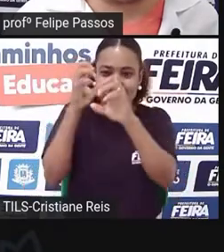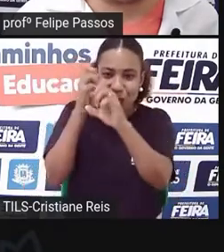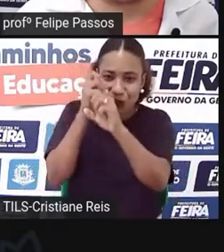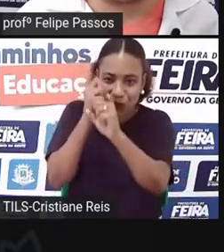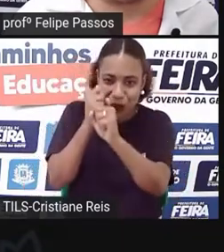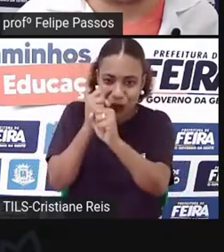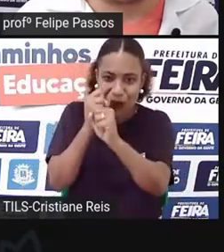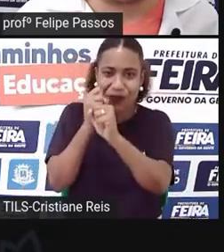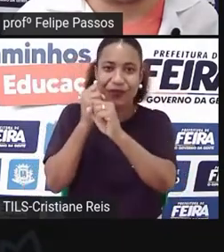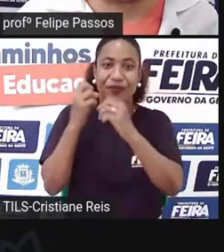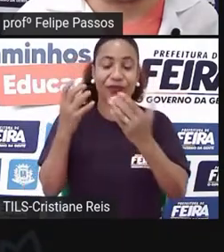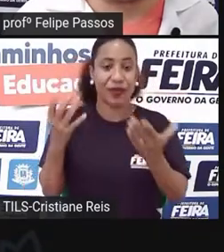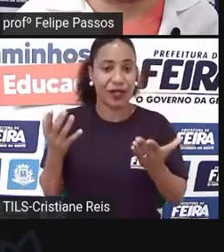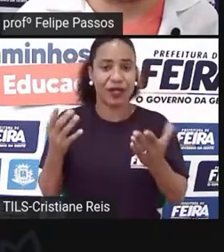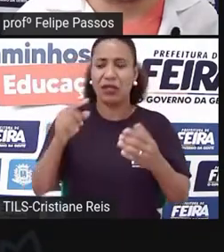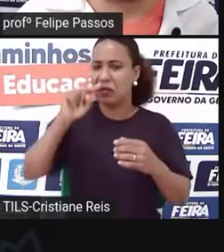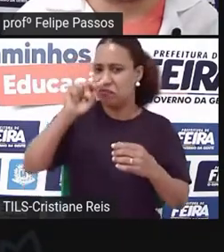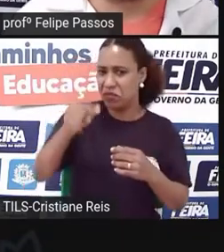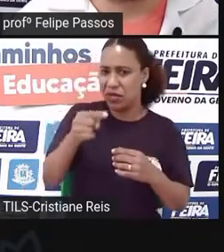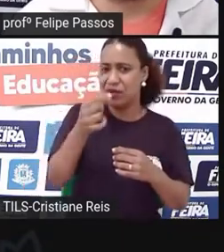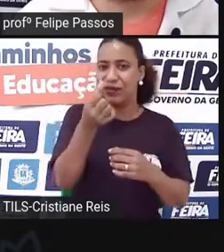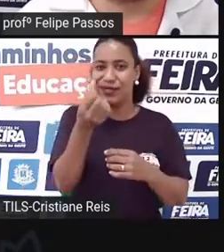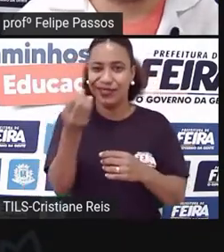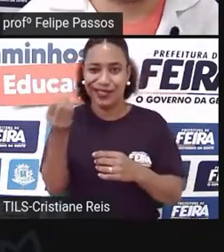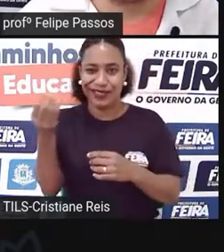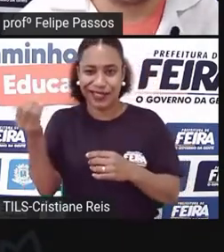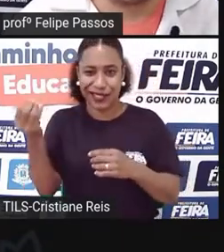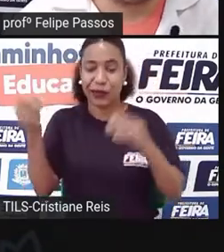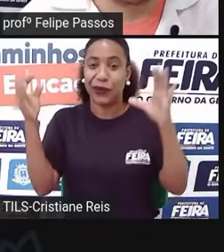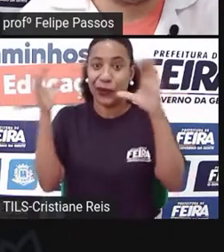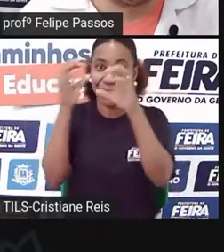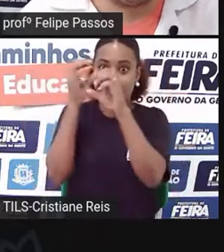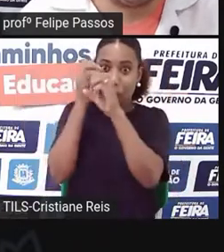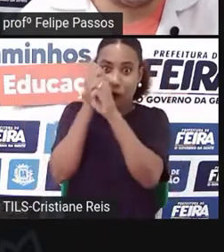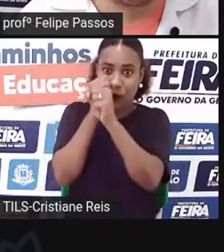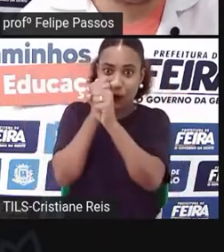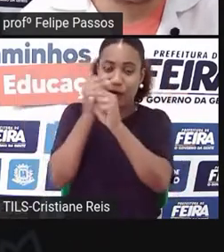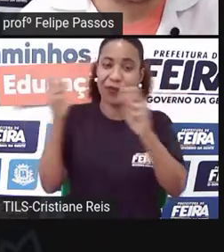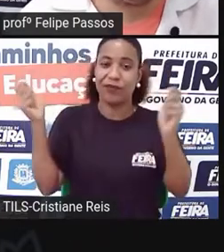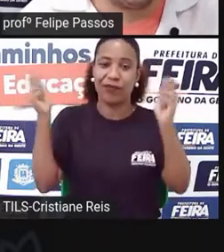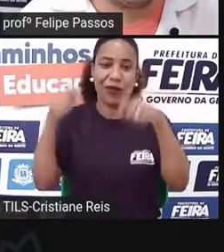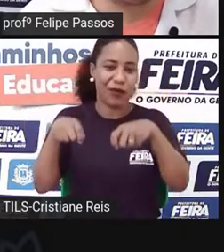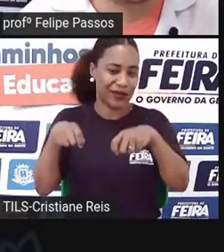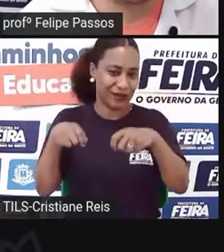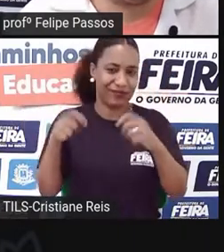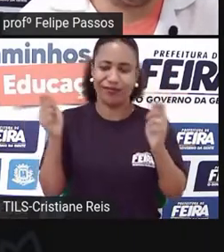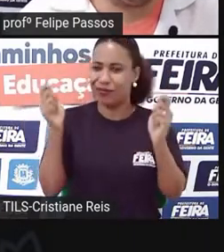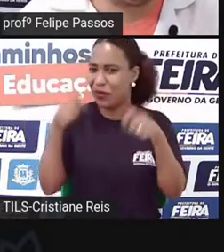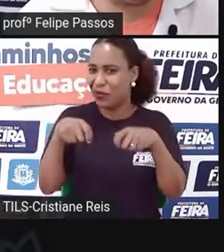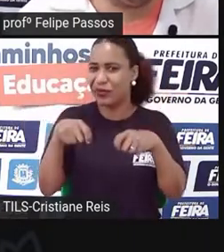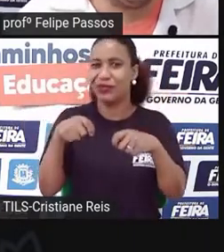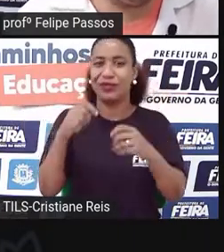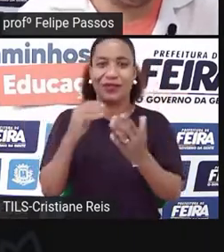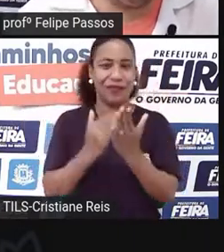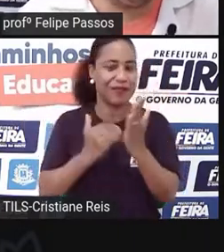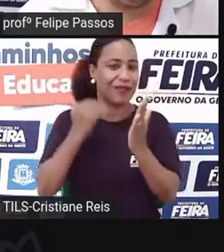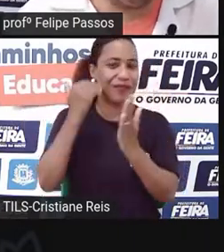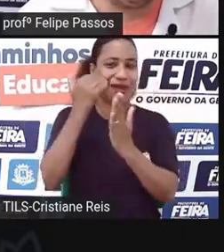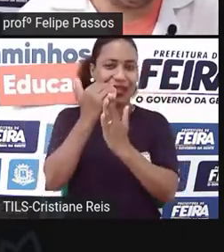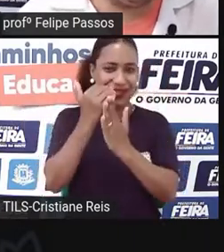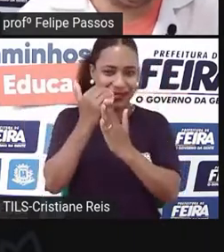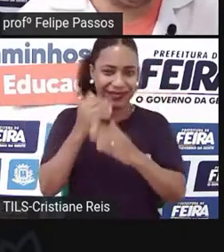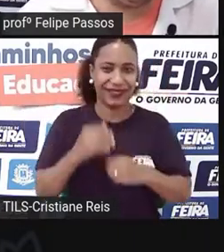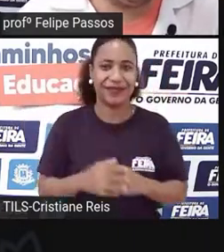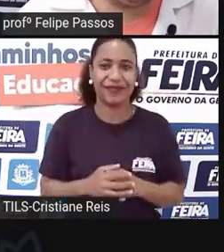Aí tem o ISO 1600. As câmeras fotográficas hoje, digitais, eles chegam a milhares de ISOs. É muito alto. Só